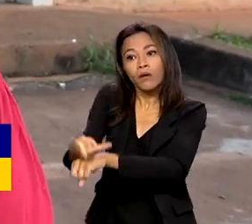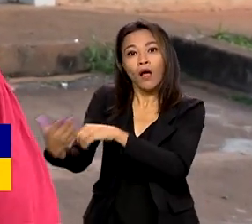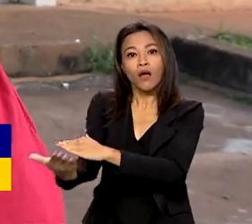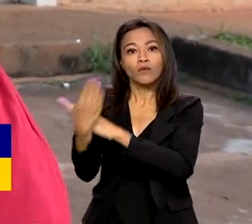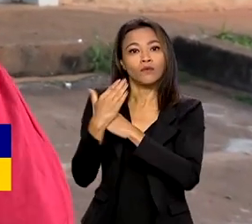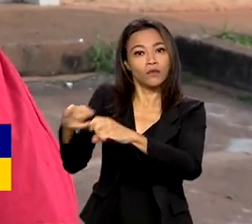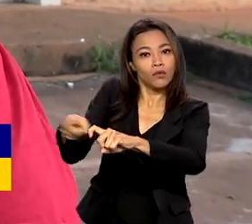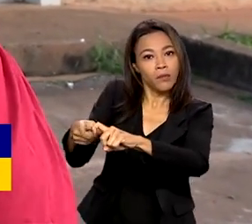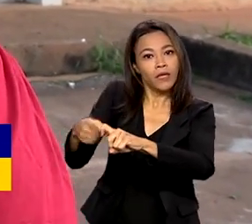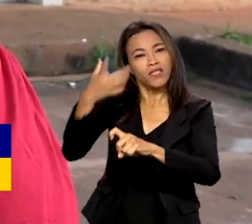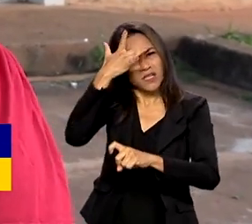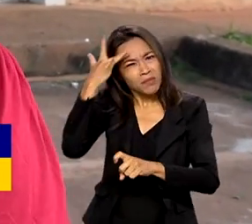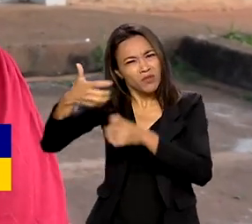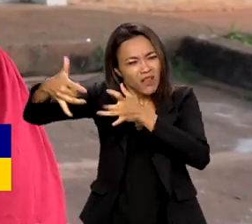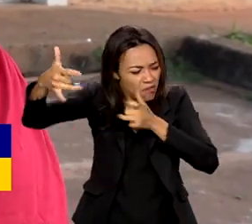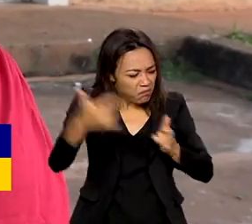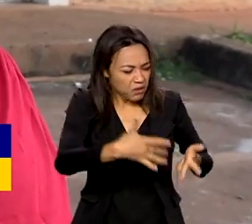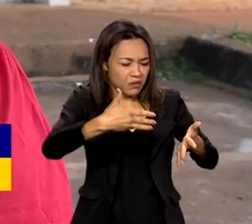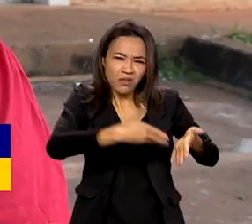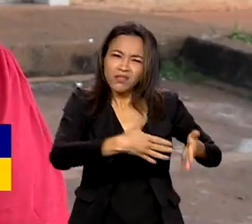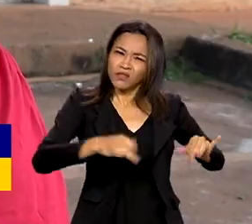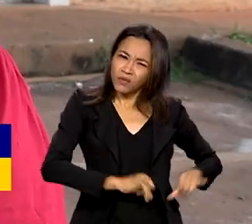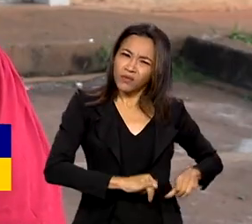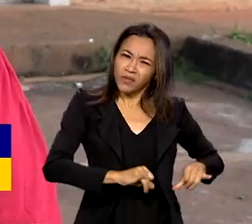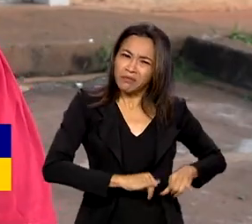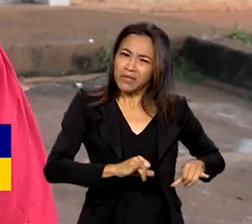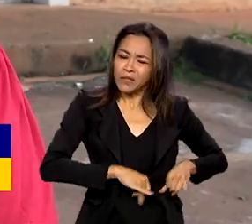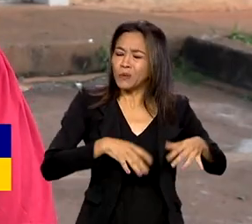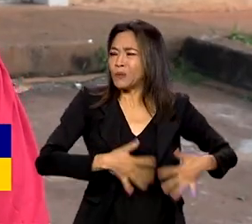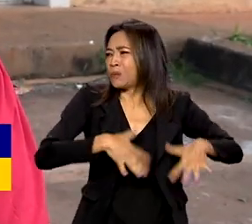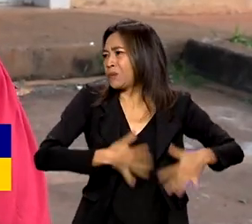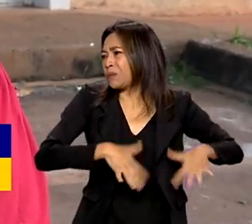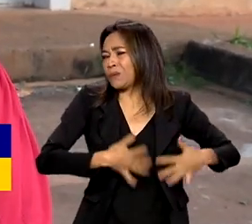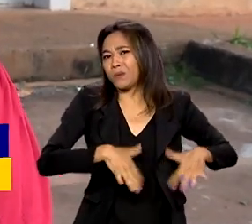que essa pessoa consiga sair de um sofrimento que é muito intenso e muitas vezes invalidado.